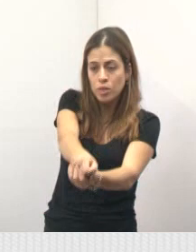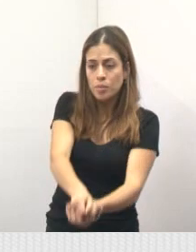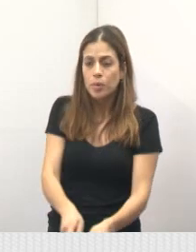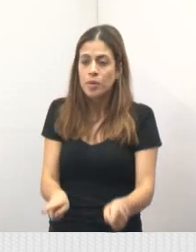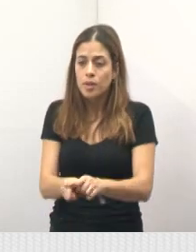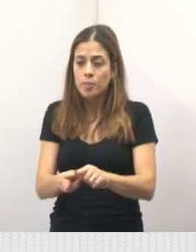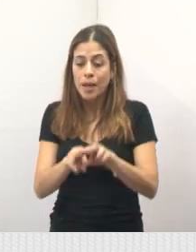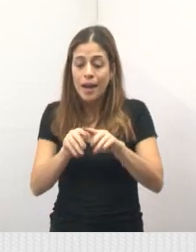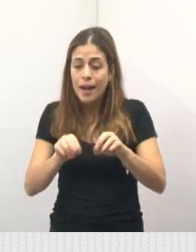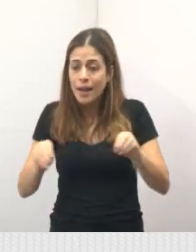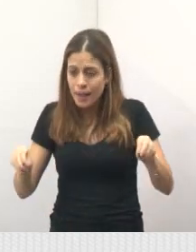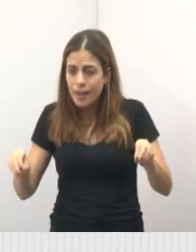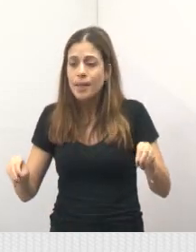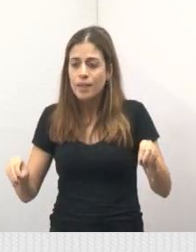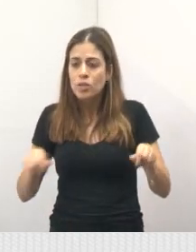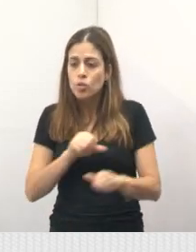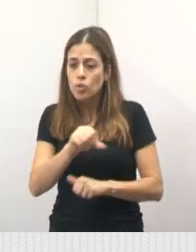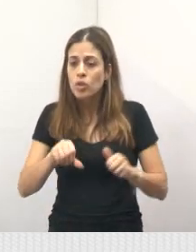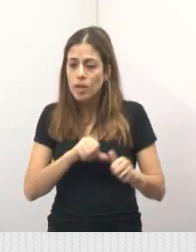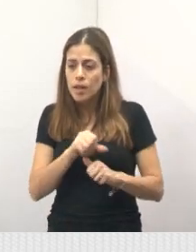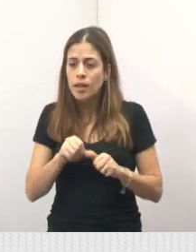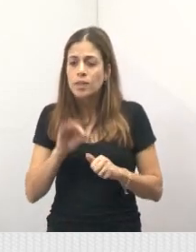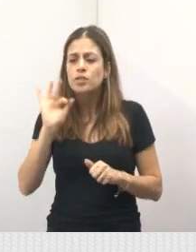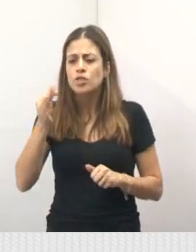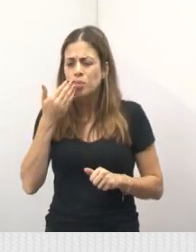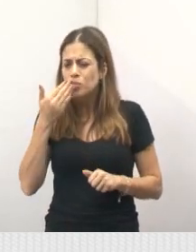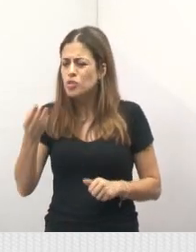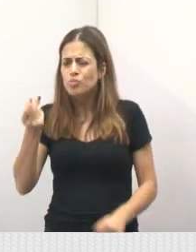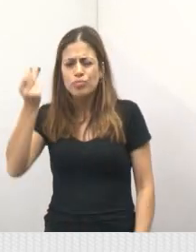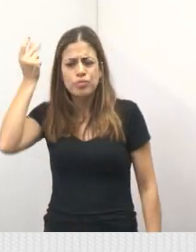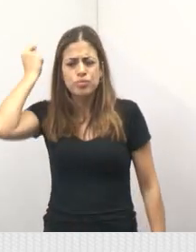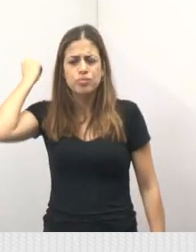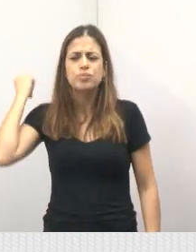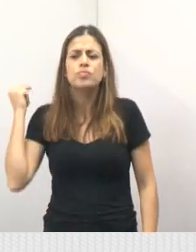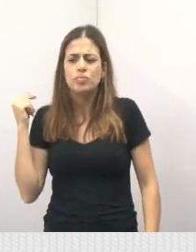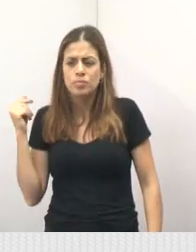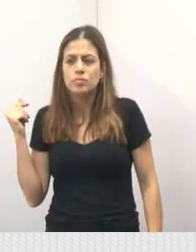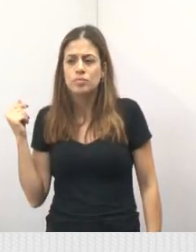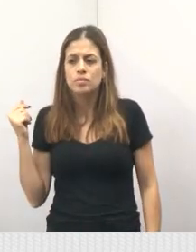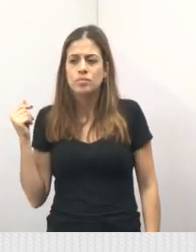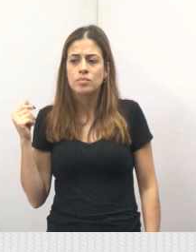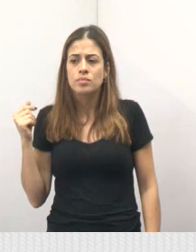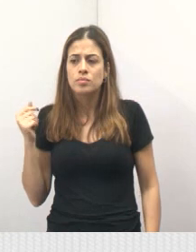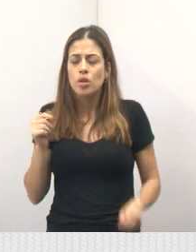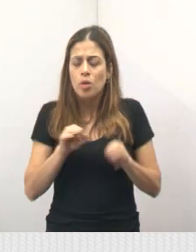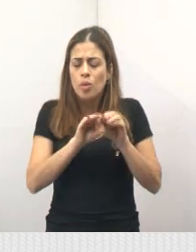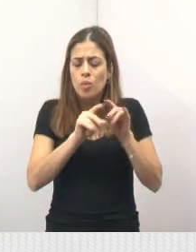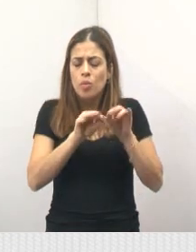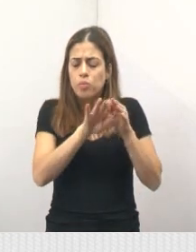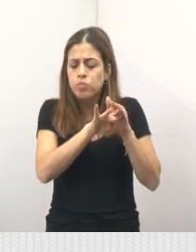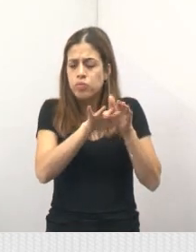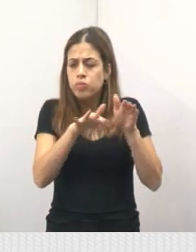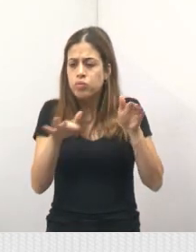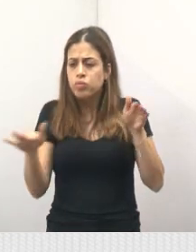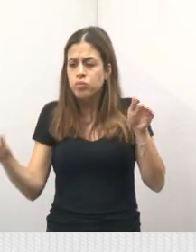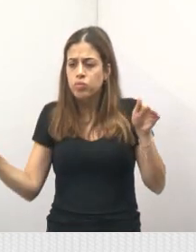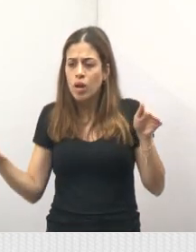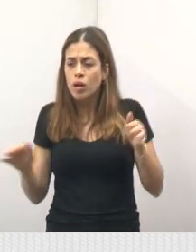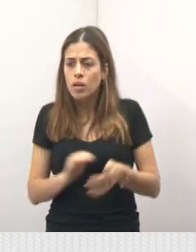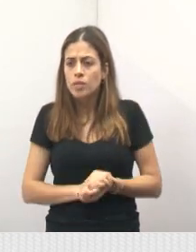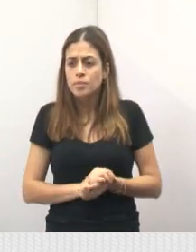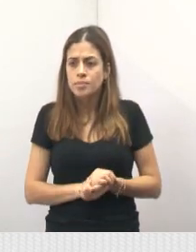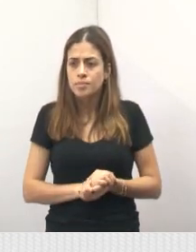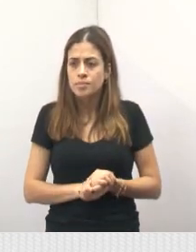Foi trocada uma solicitação de muito tempo lá dos moradores, foi colocada lá mais uma camada de areia, proporcionando